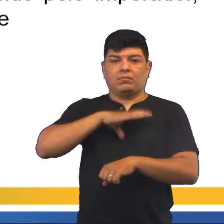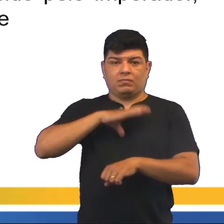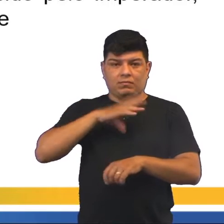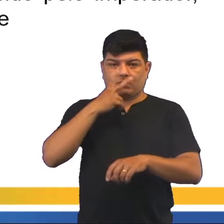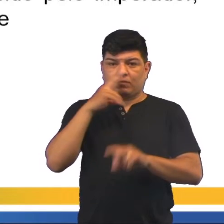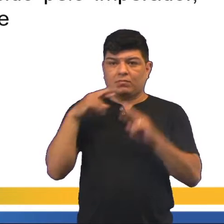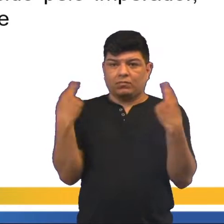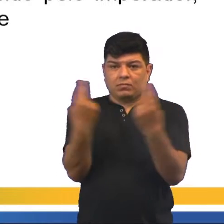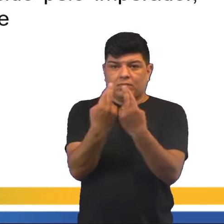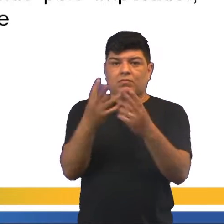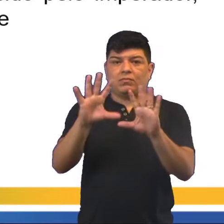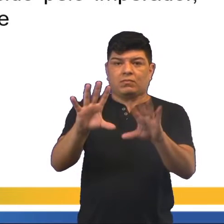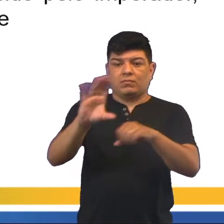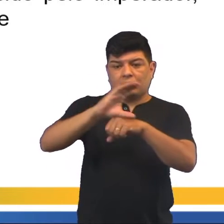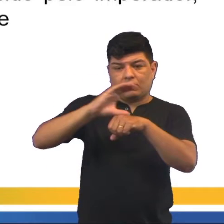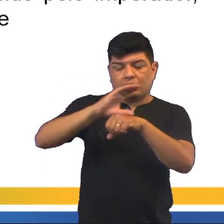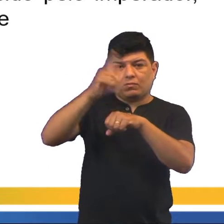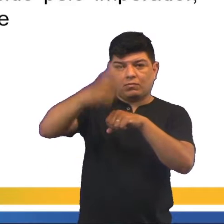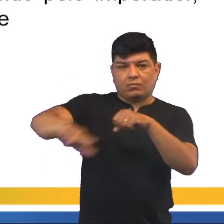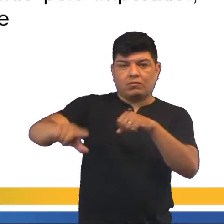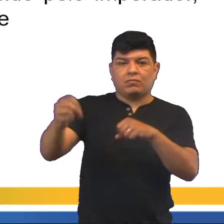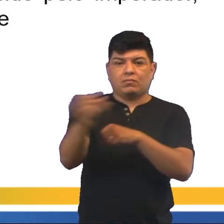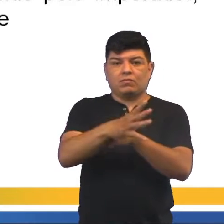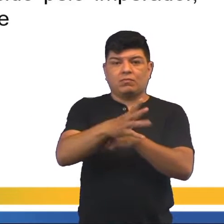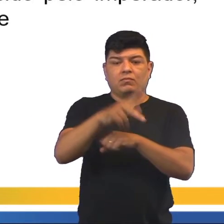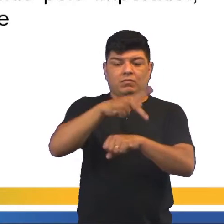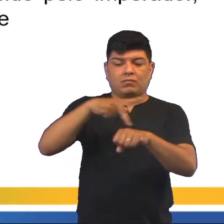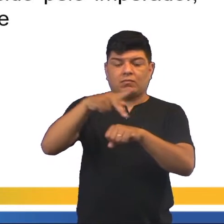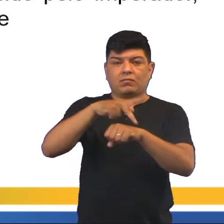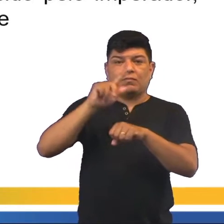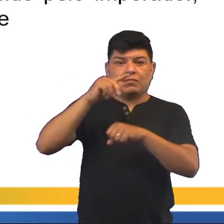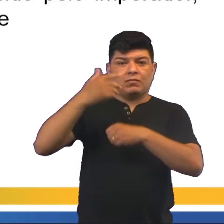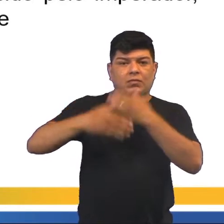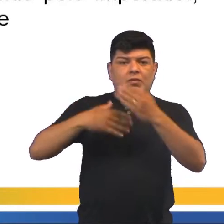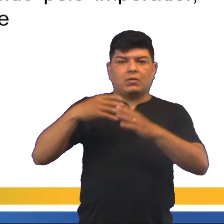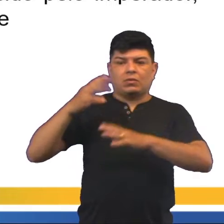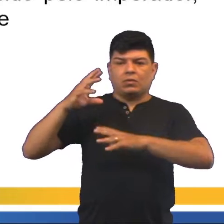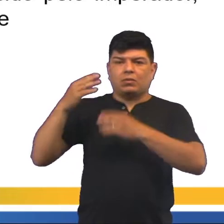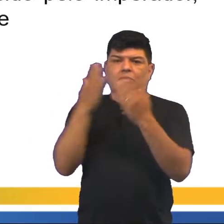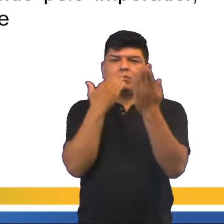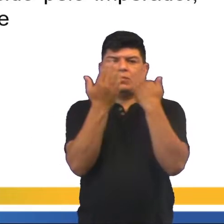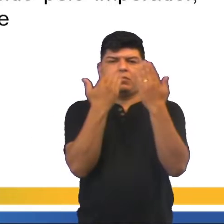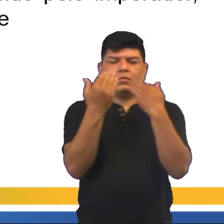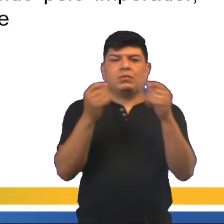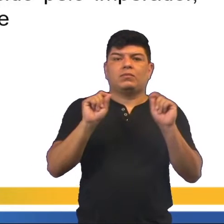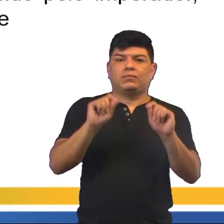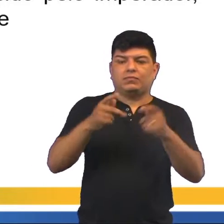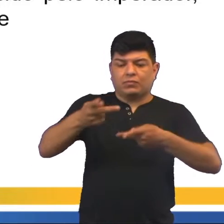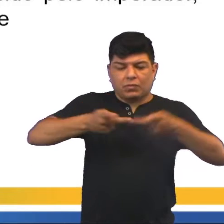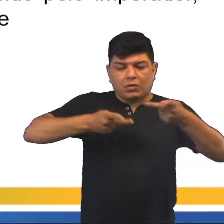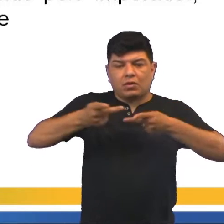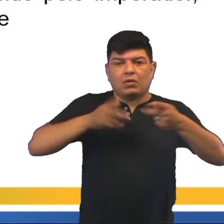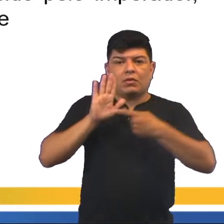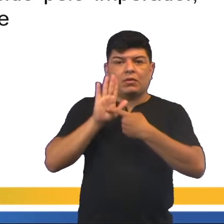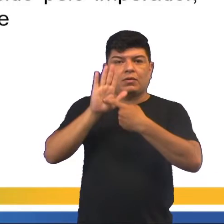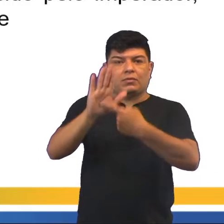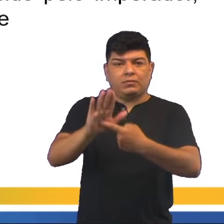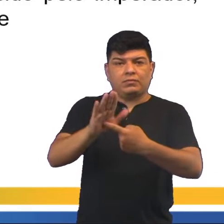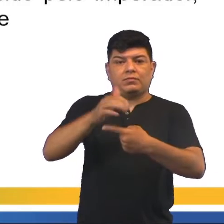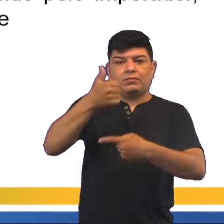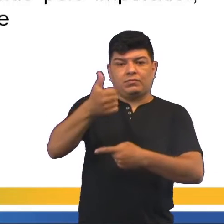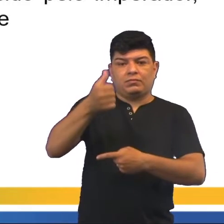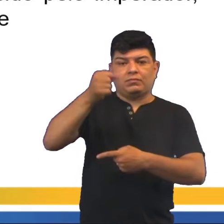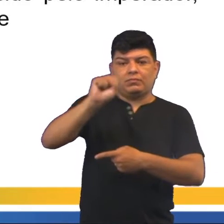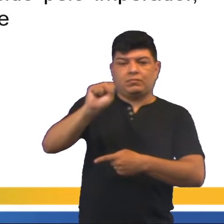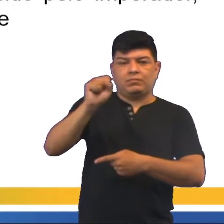reunida para redigir a constituição do novo país. Após muitas discussões, um projeto foi apresentado em